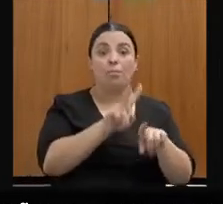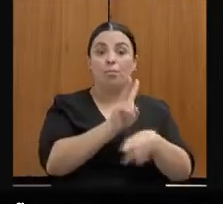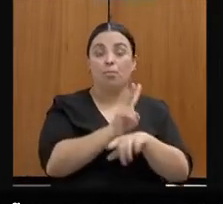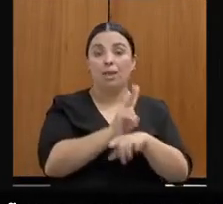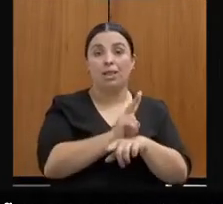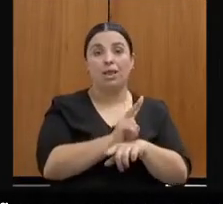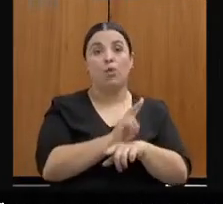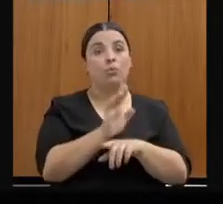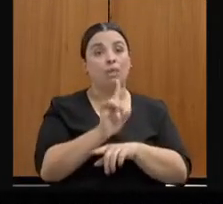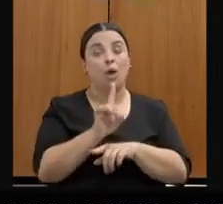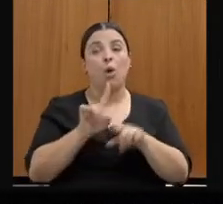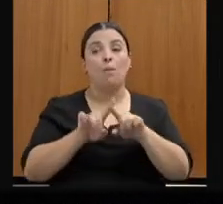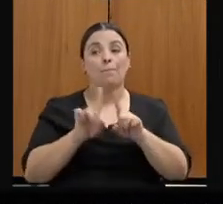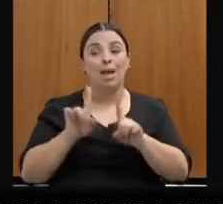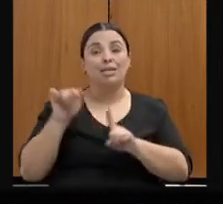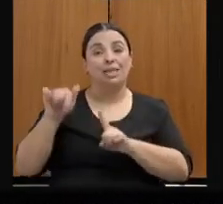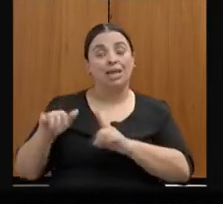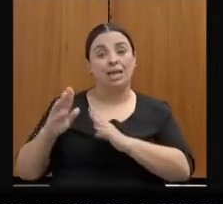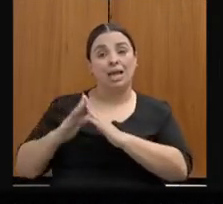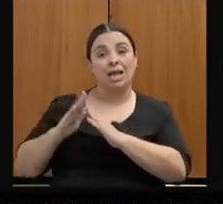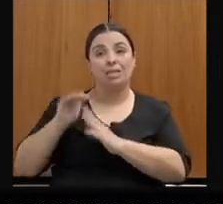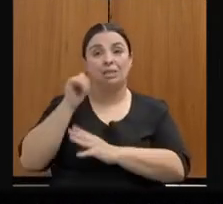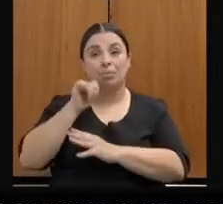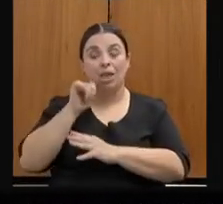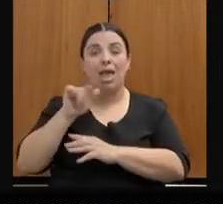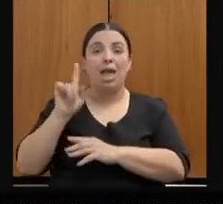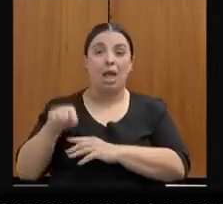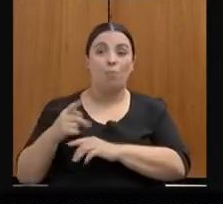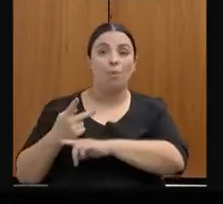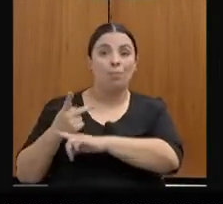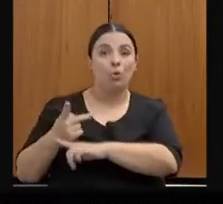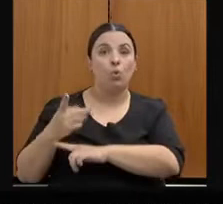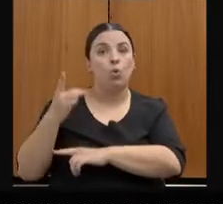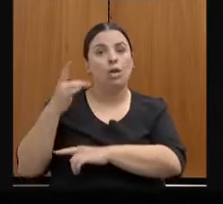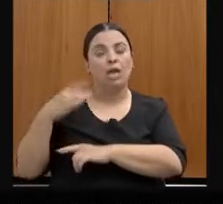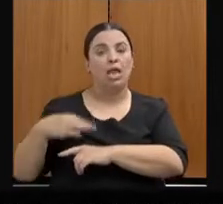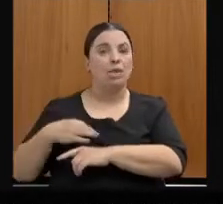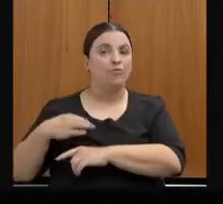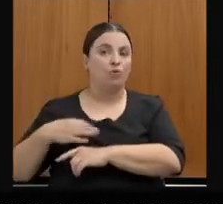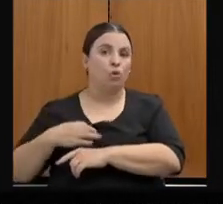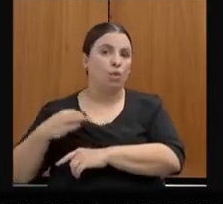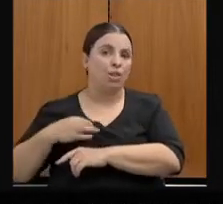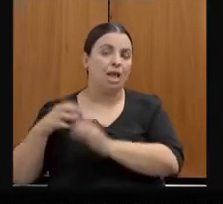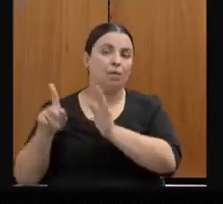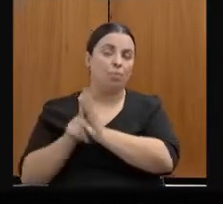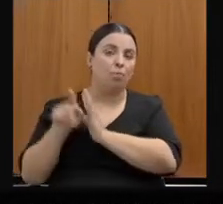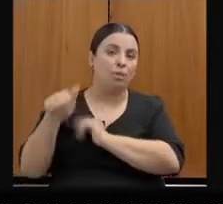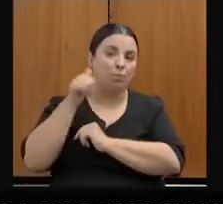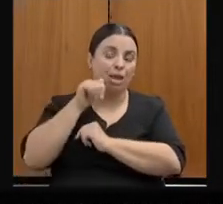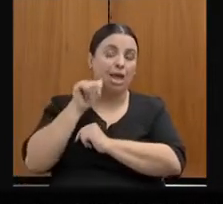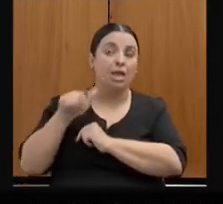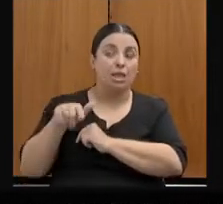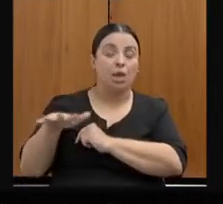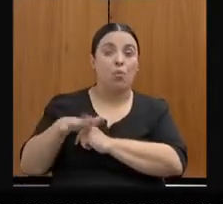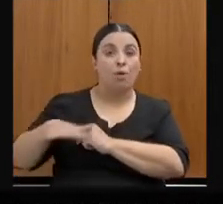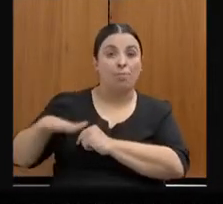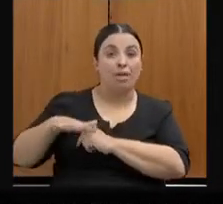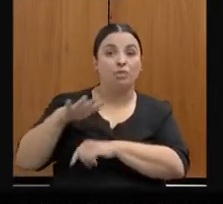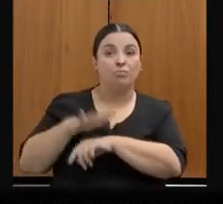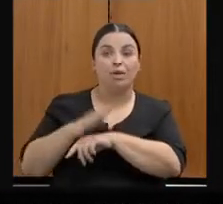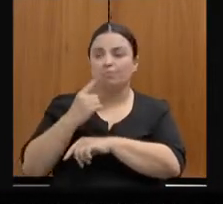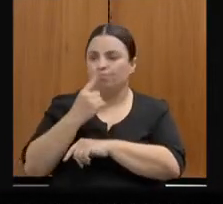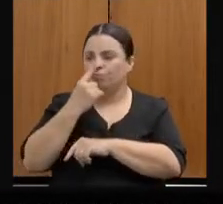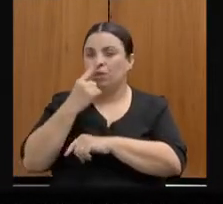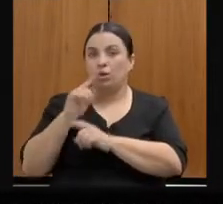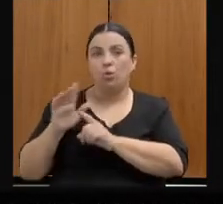direcionado para essa demanda espontânea e por ter esse ambiente mais acolhedor, eu acredito que seria interessante esse